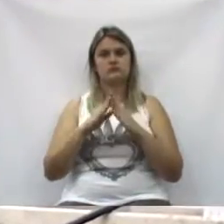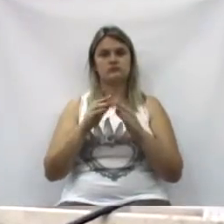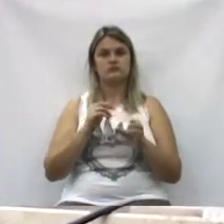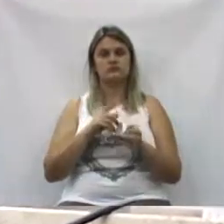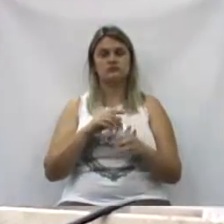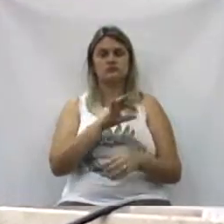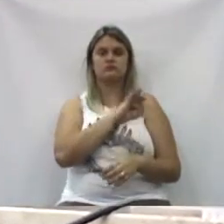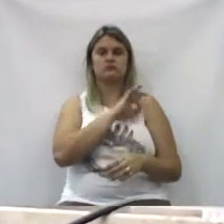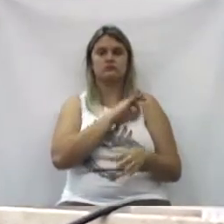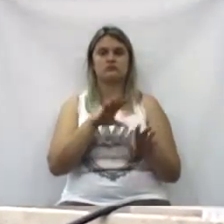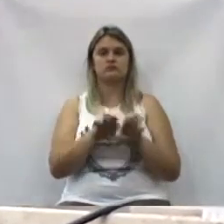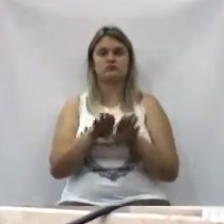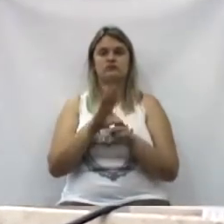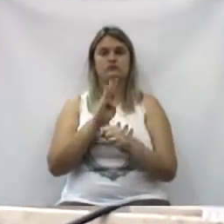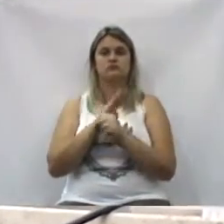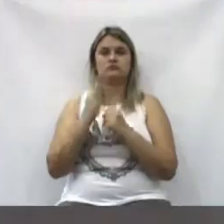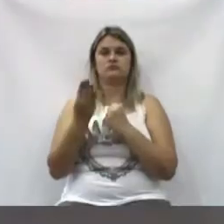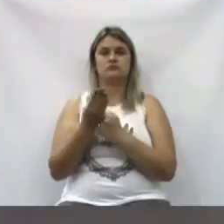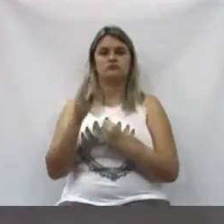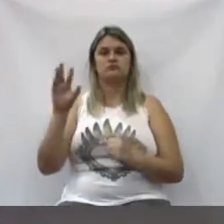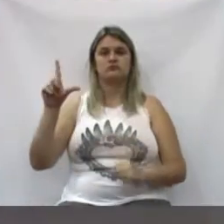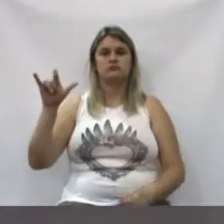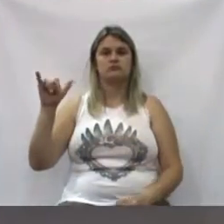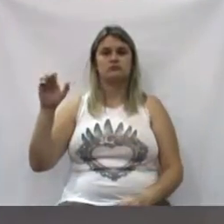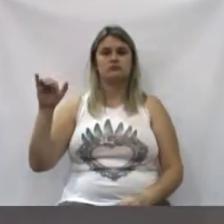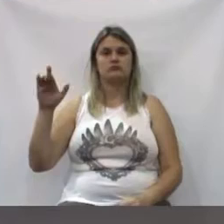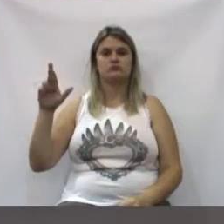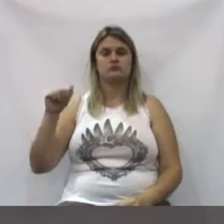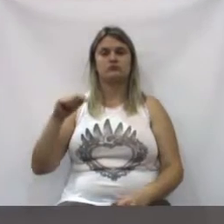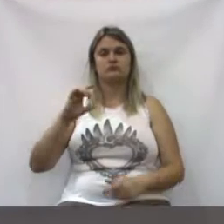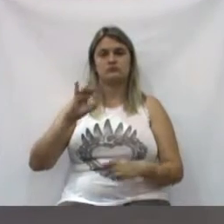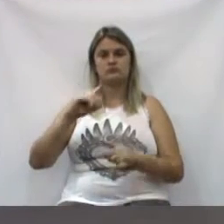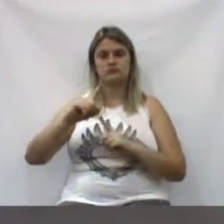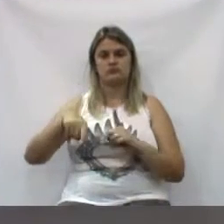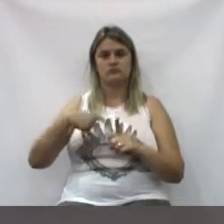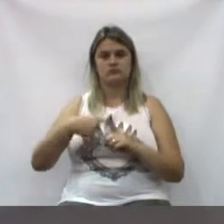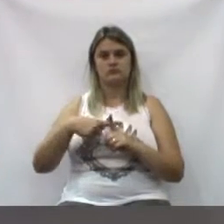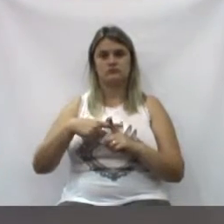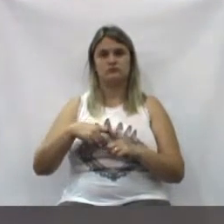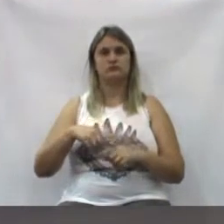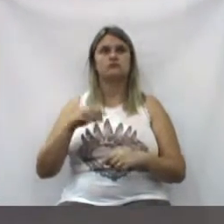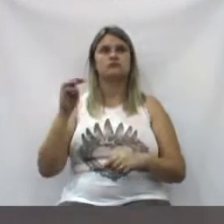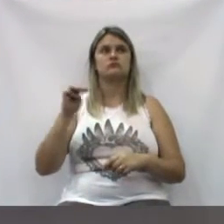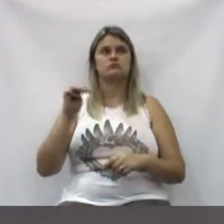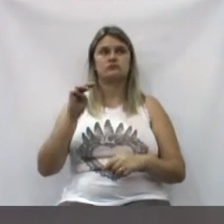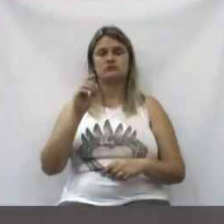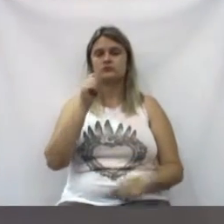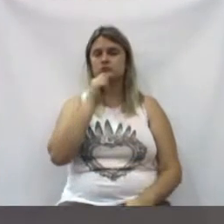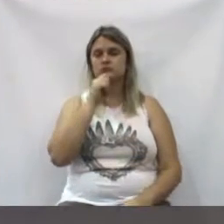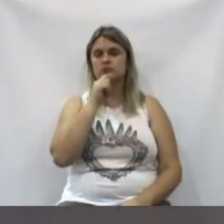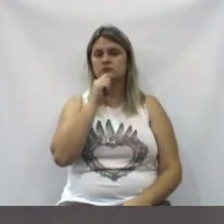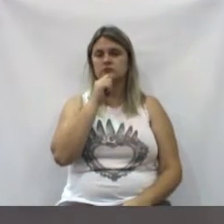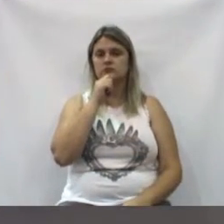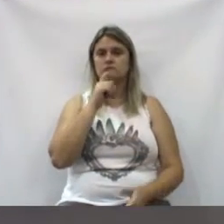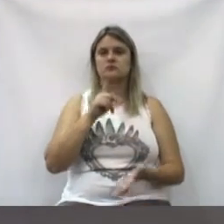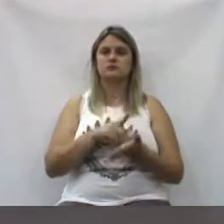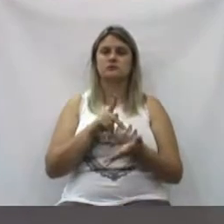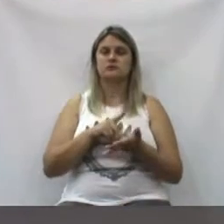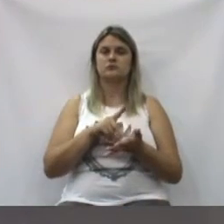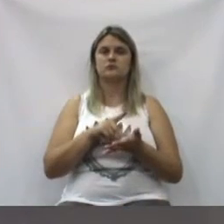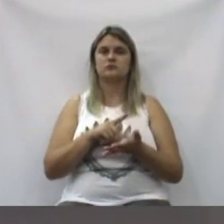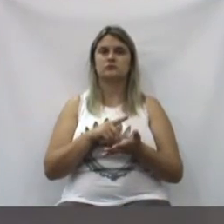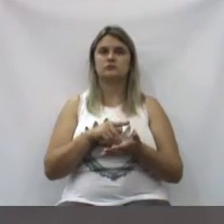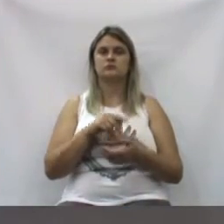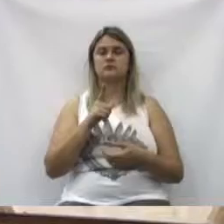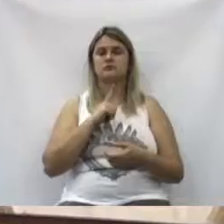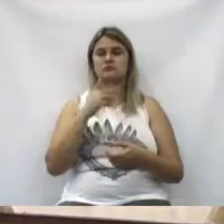no Limeira. Seria isso, senhor vereador. Muito obrigado. É só complementando, então, tem um minutinho ainda. Realmente, meu doutor Mário, nós